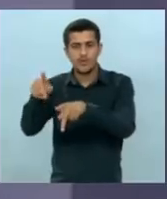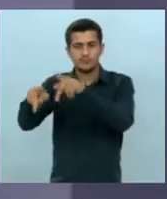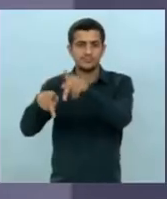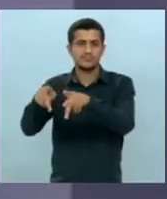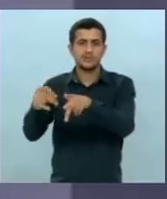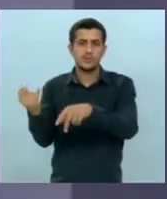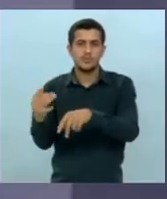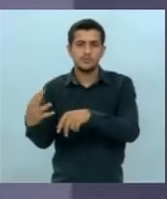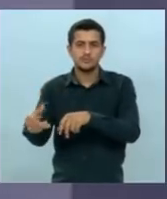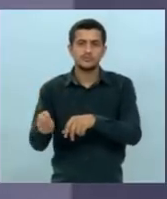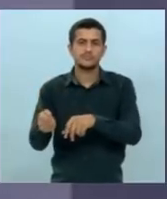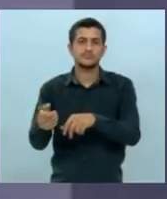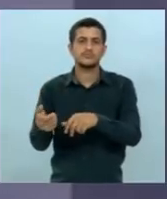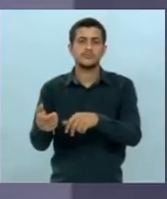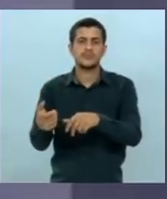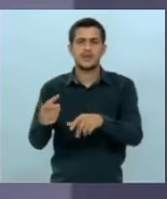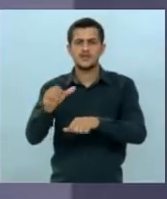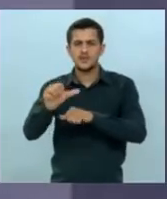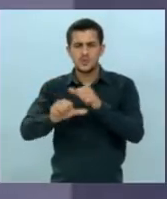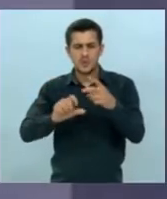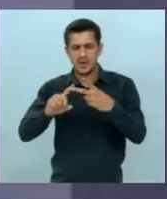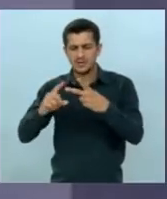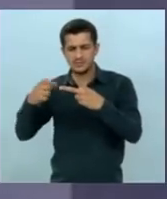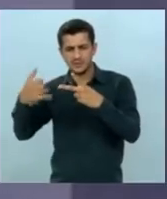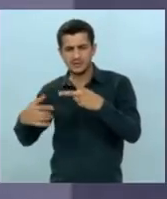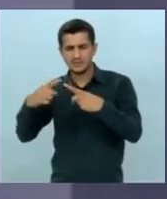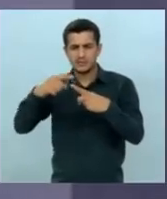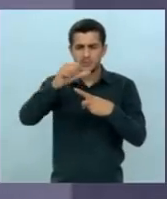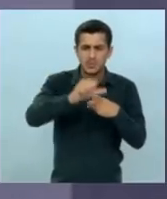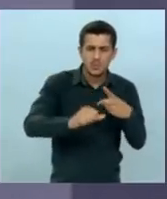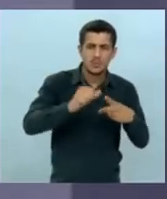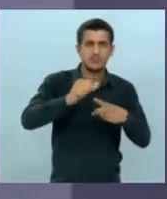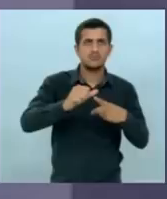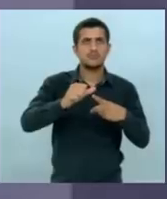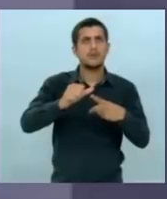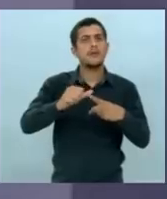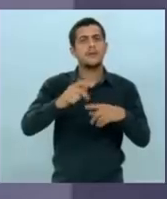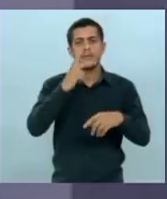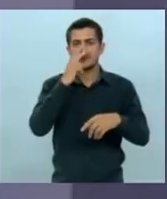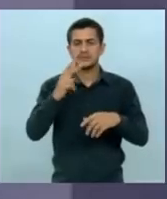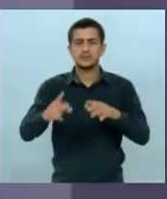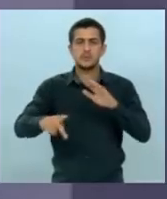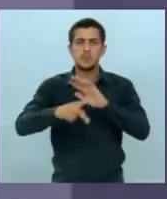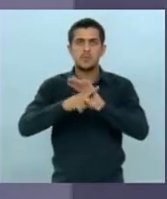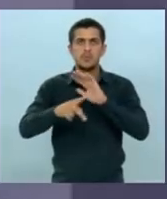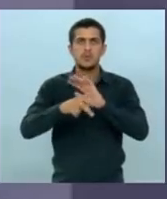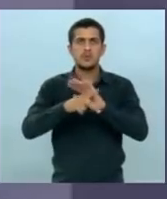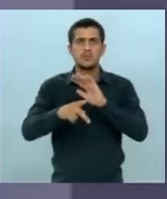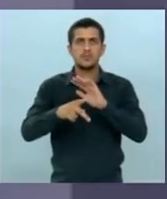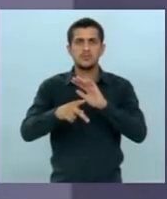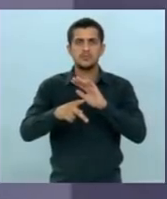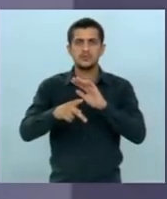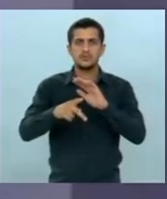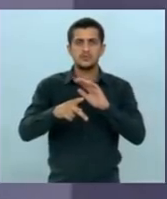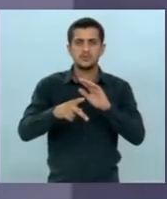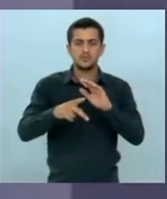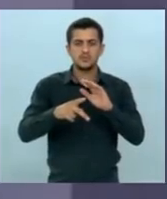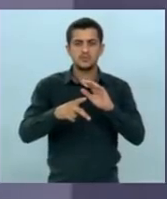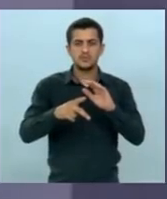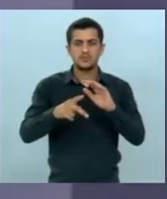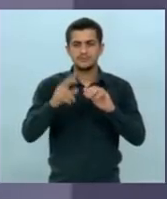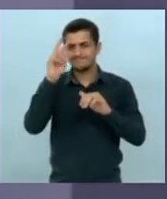fiscal mudou o depoimento obviamente que houve o próprio o próprio estabeleceu um